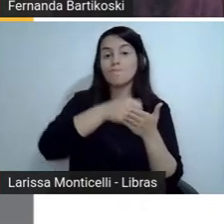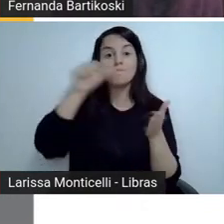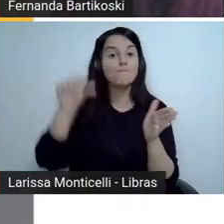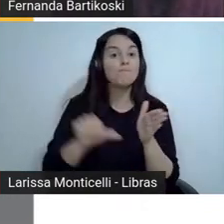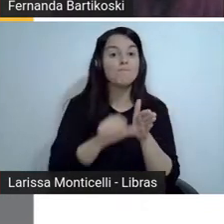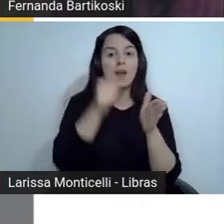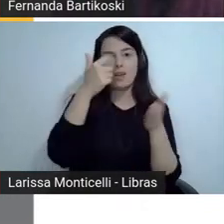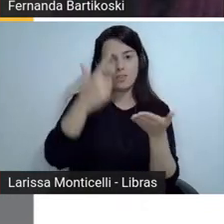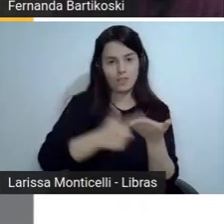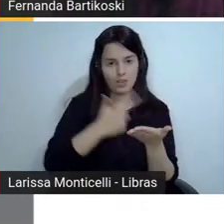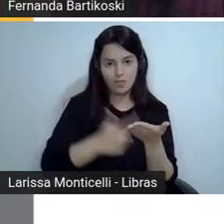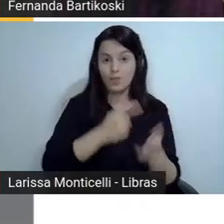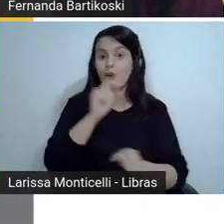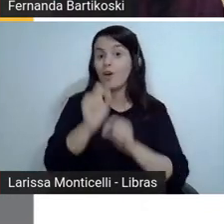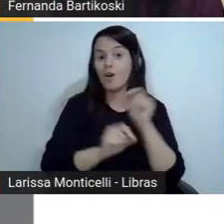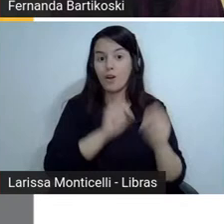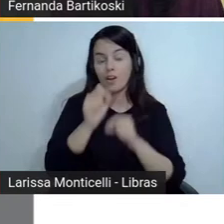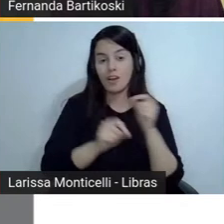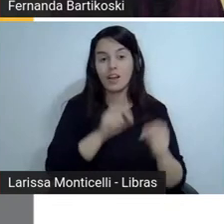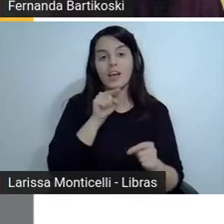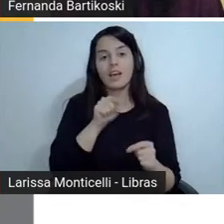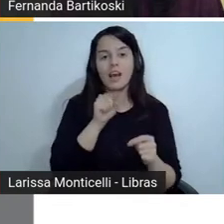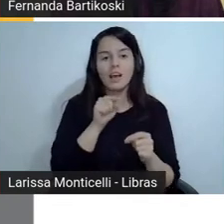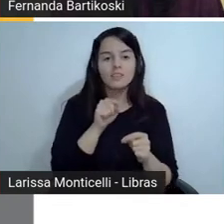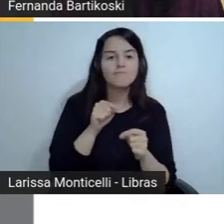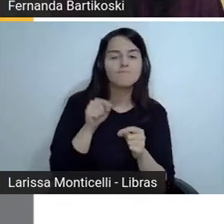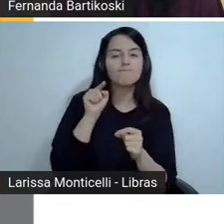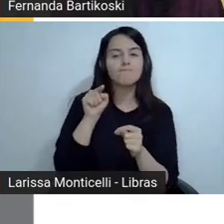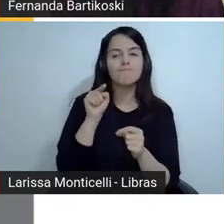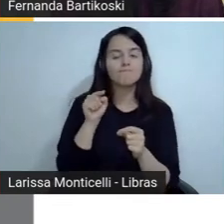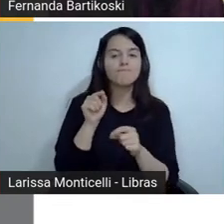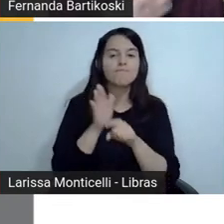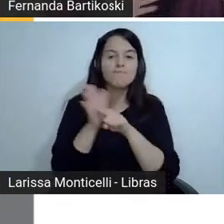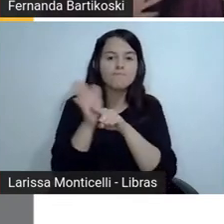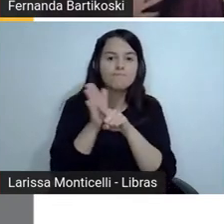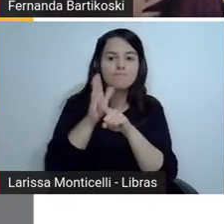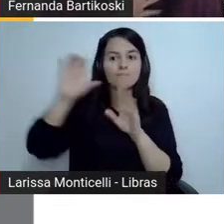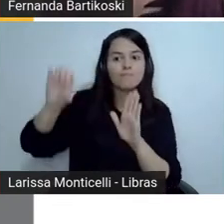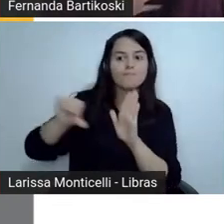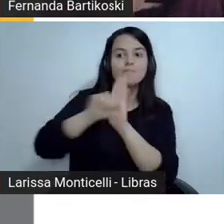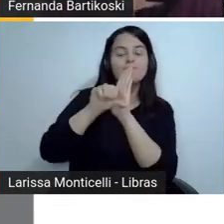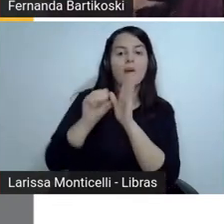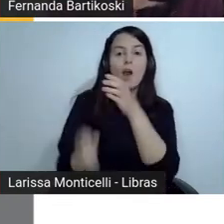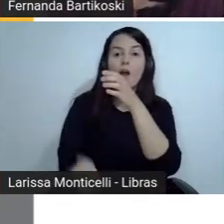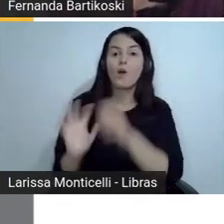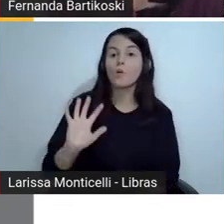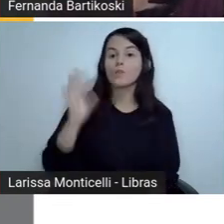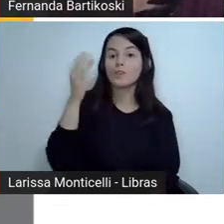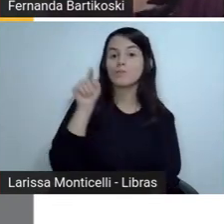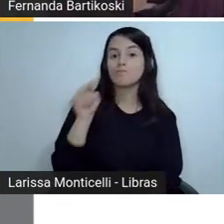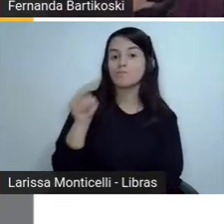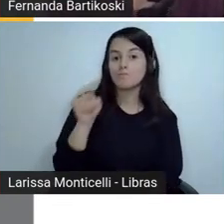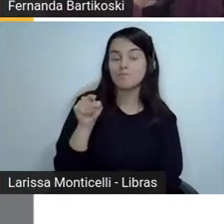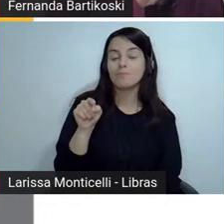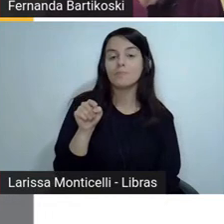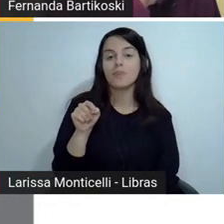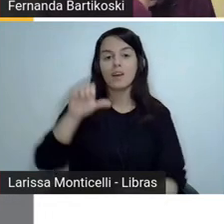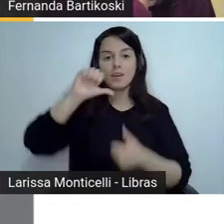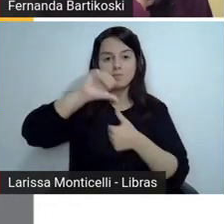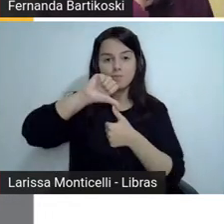Christie. O sonho dela era ser detetive. Olha só que legal! Você é investigadora do FBI!